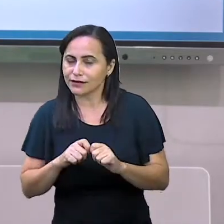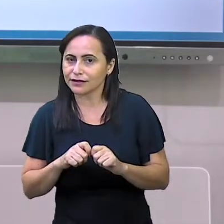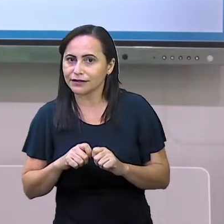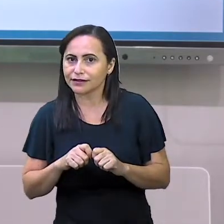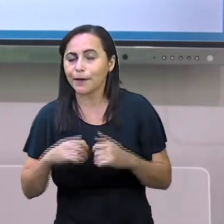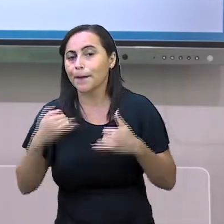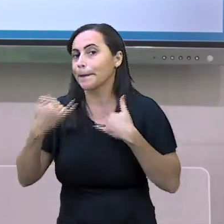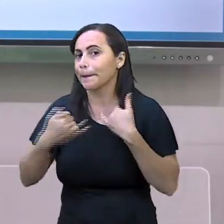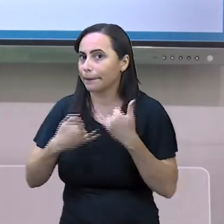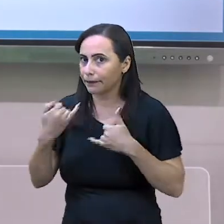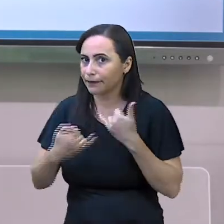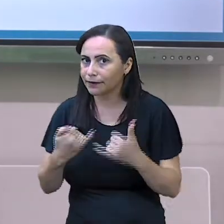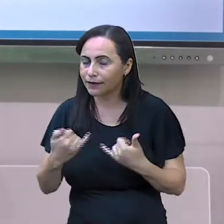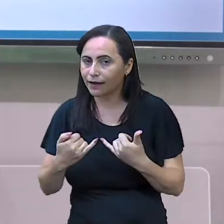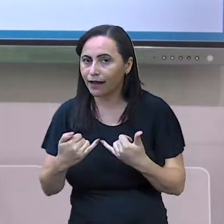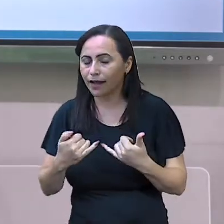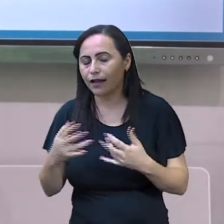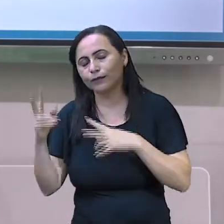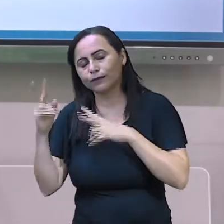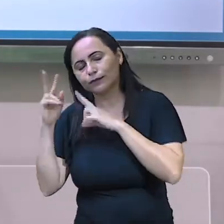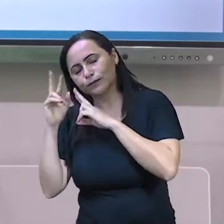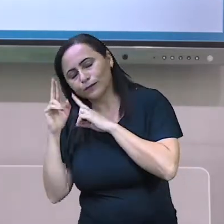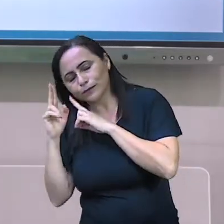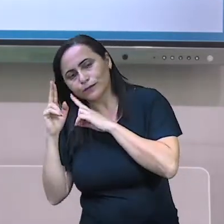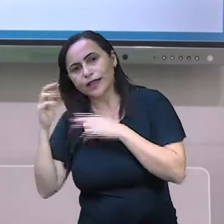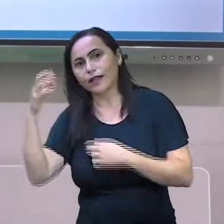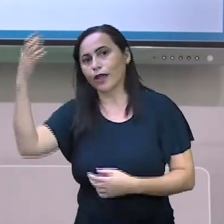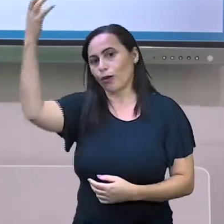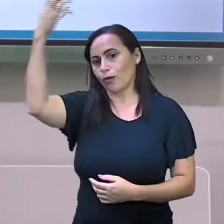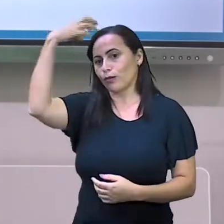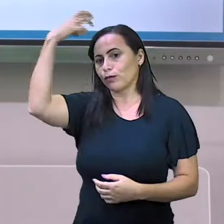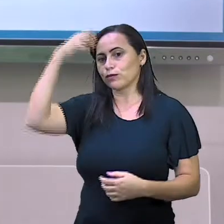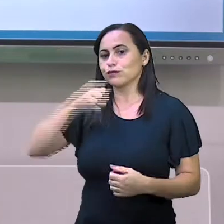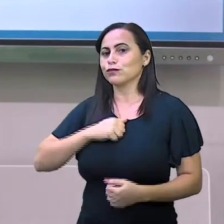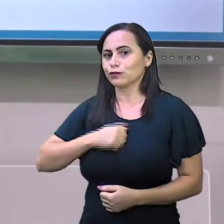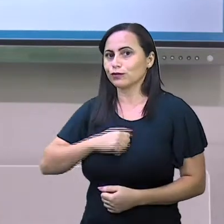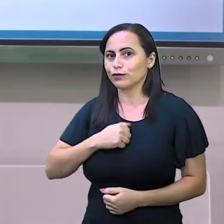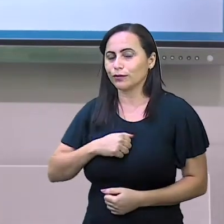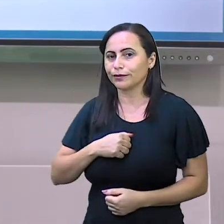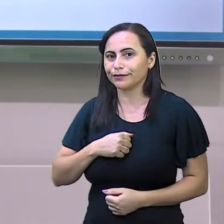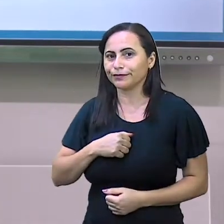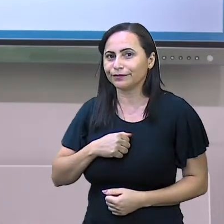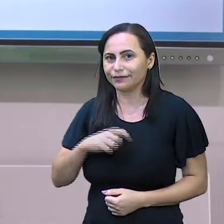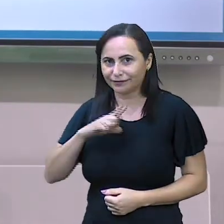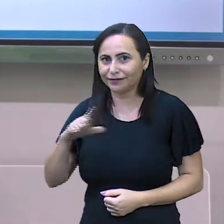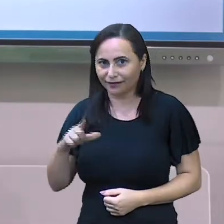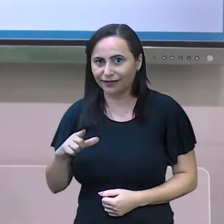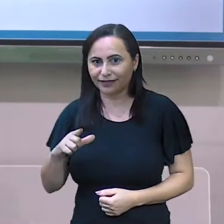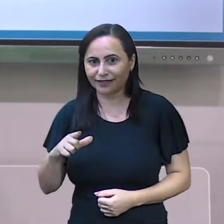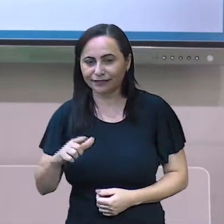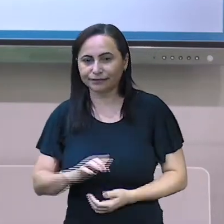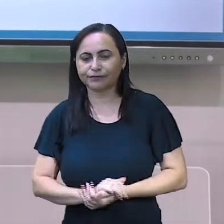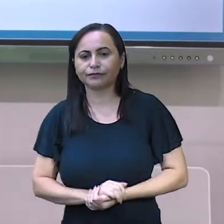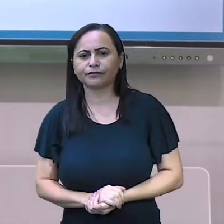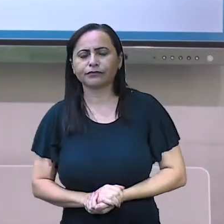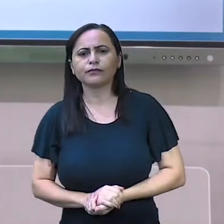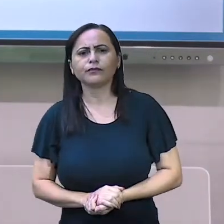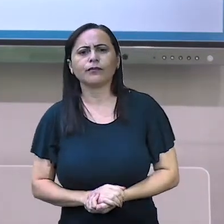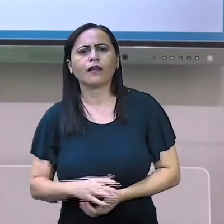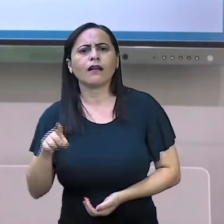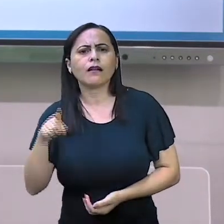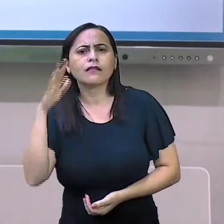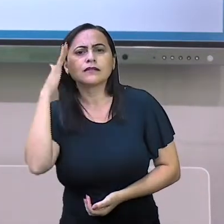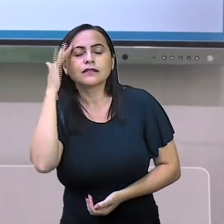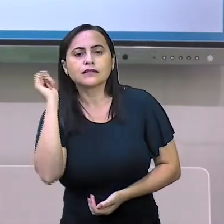brincar, de dormir, tomar banho... Tomar banho. Fazer essas rotinas. Tem? Vocês sabiam, crianças,